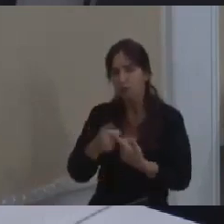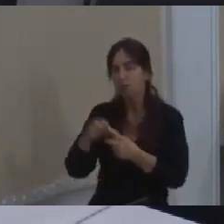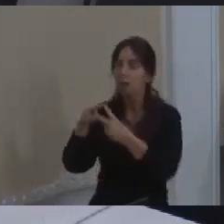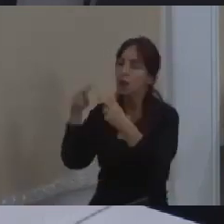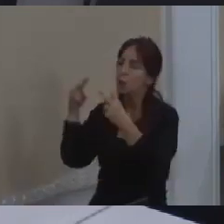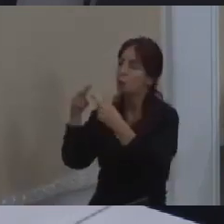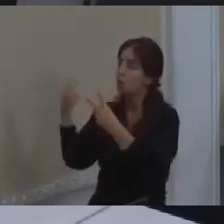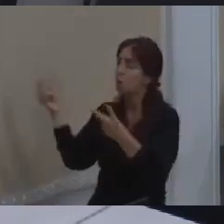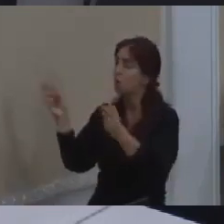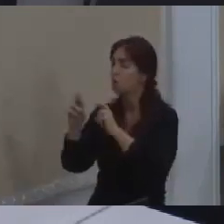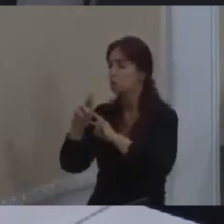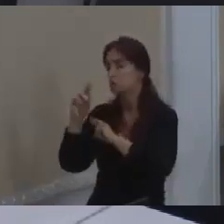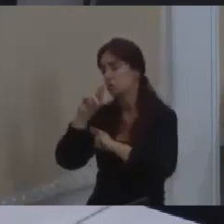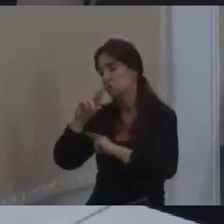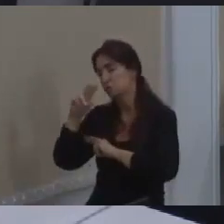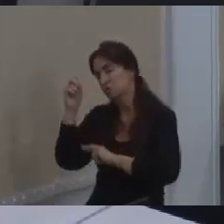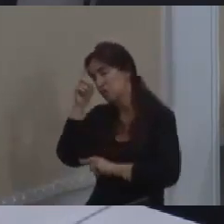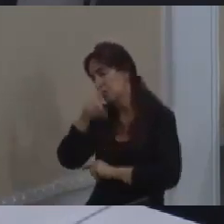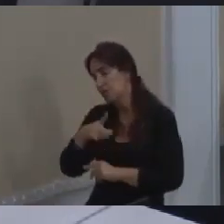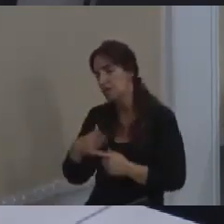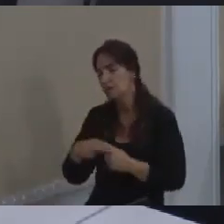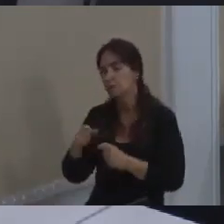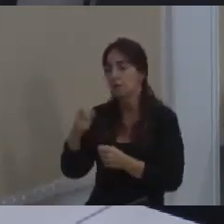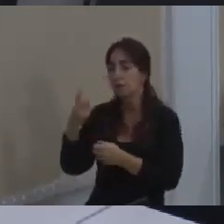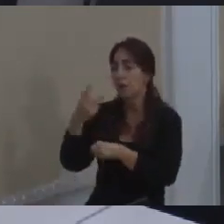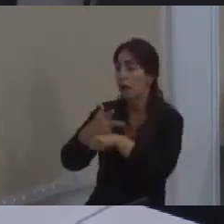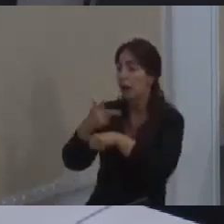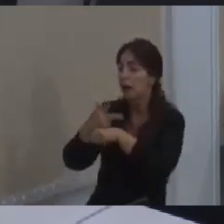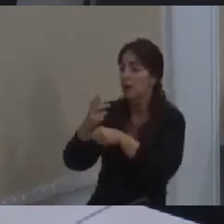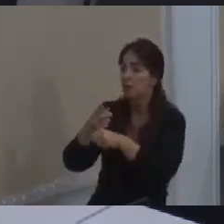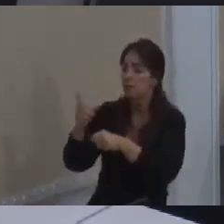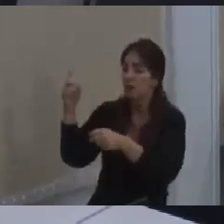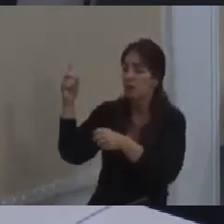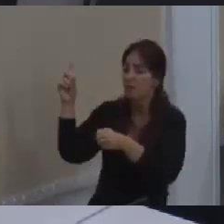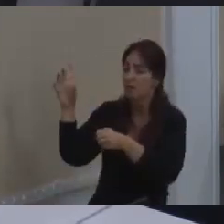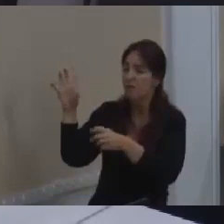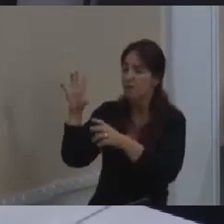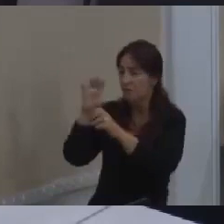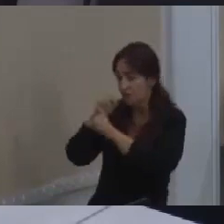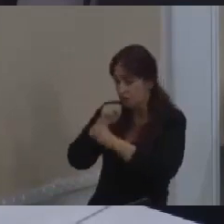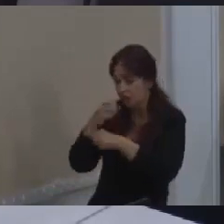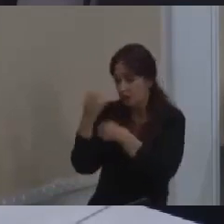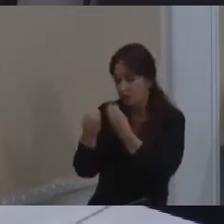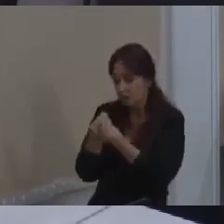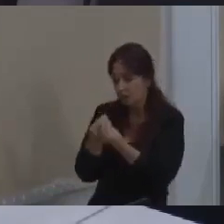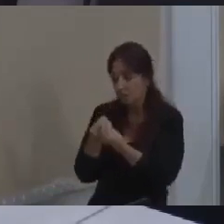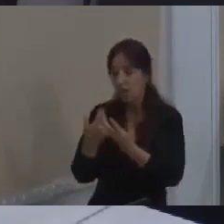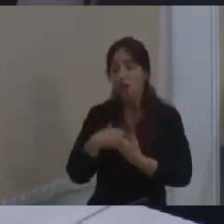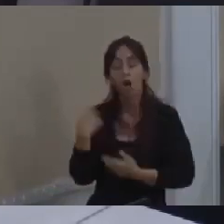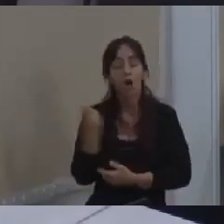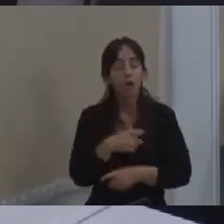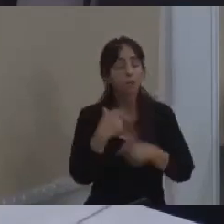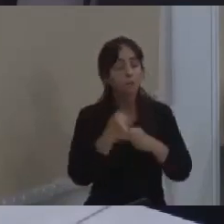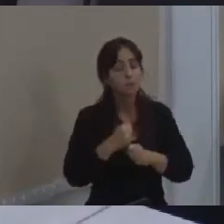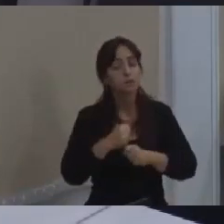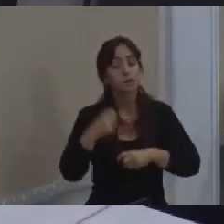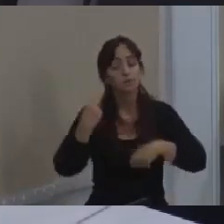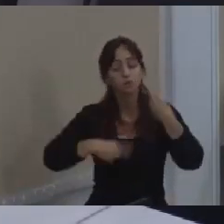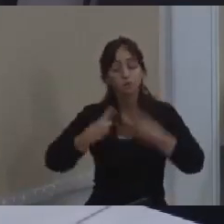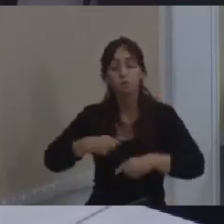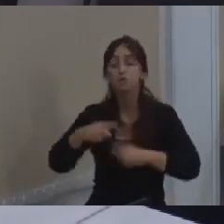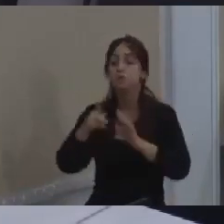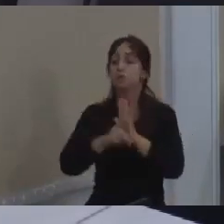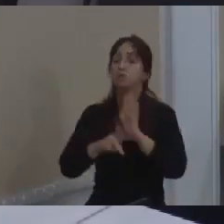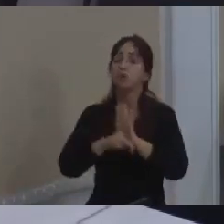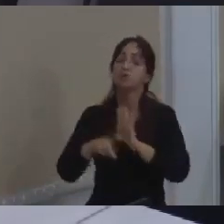senhor não está podendo nem abrir a câmera do senhor. Mas a questão simples é a seguinte, nós precisamos discutir projetos de fato.